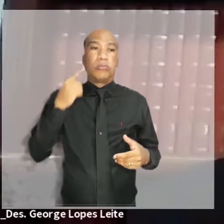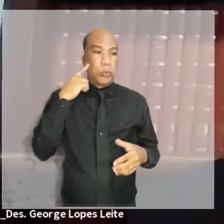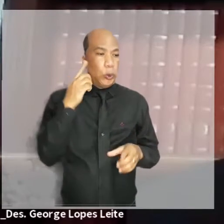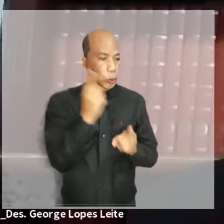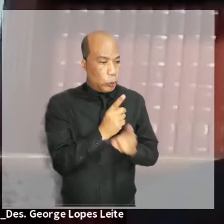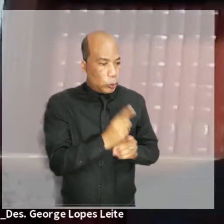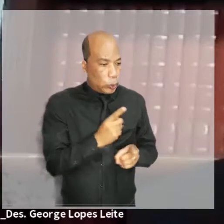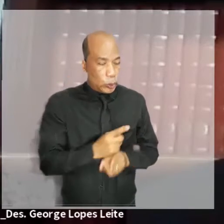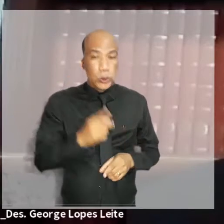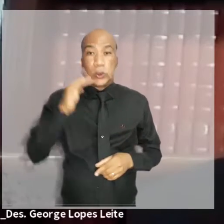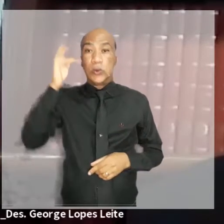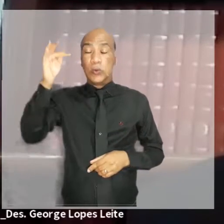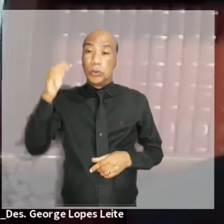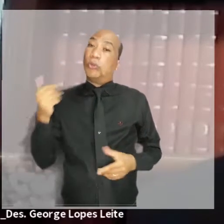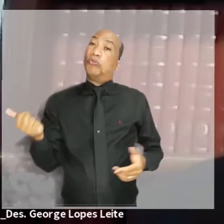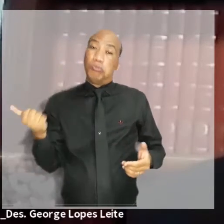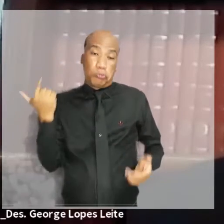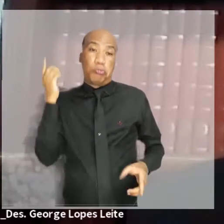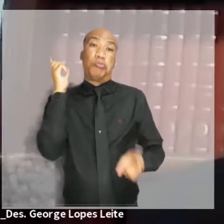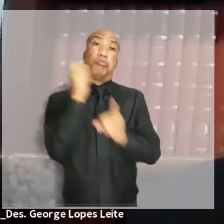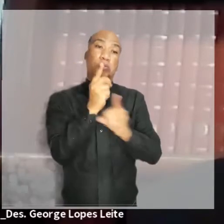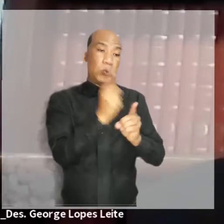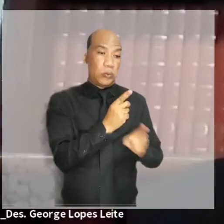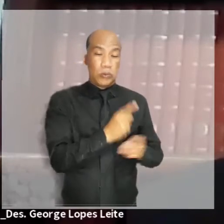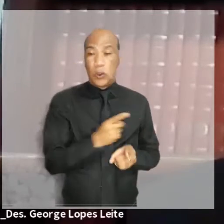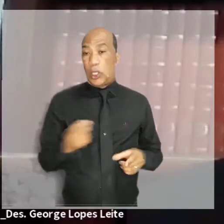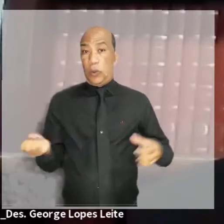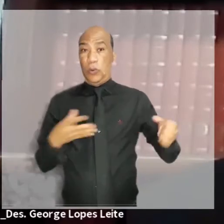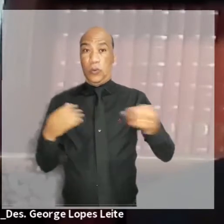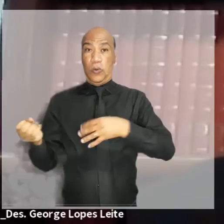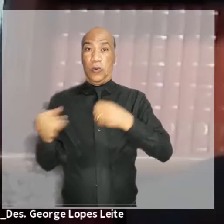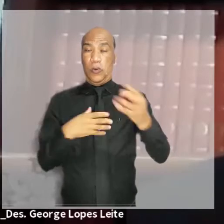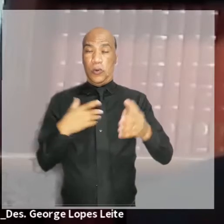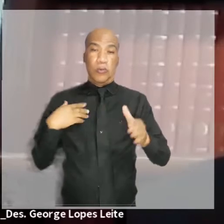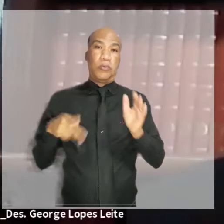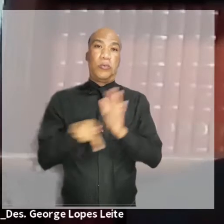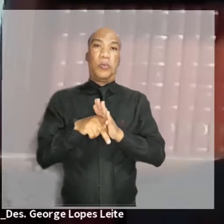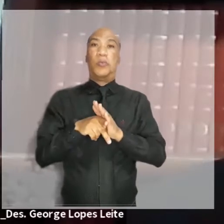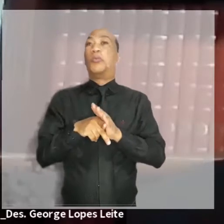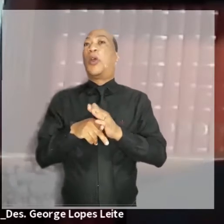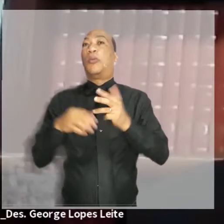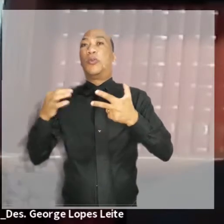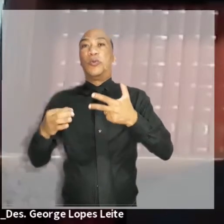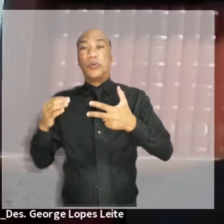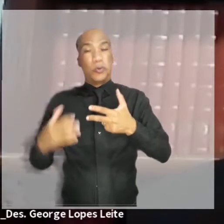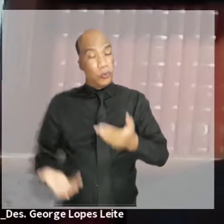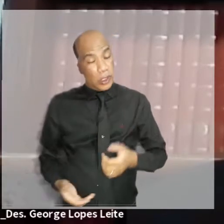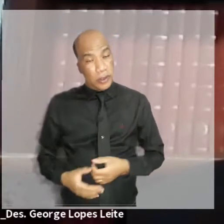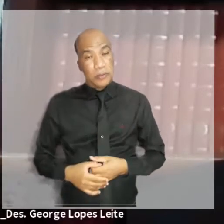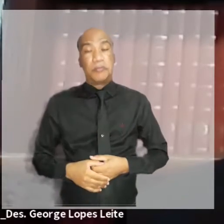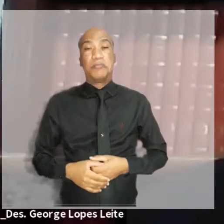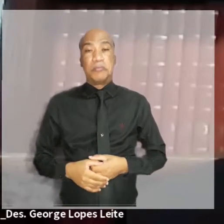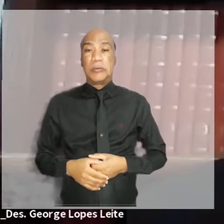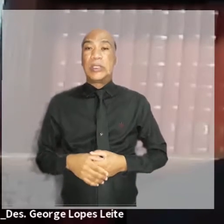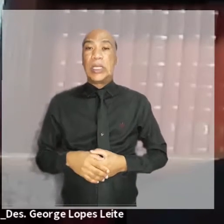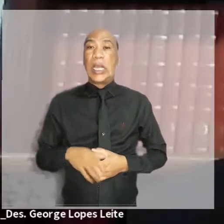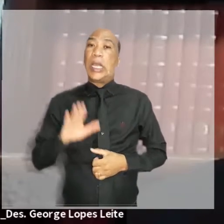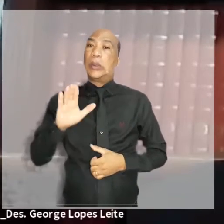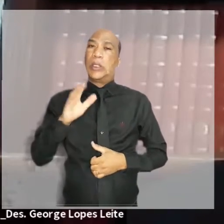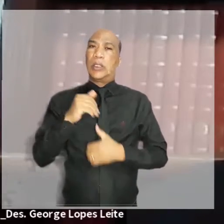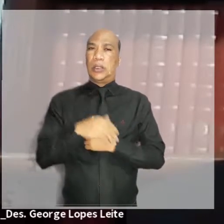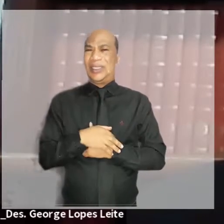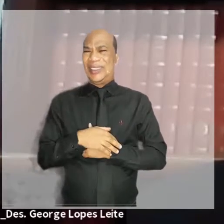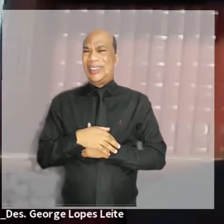banco de práticas qualificadas que possa ser utilizado como ponto de partida para o desenvolvimento de uma cultura de inovação no